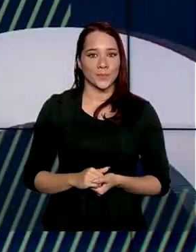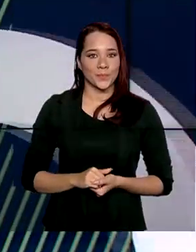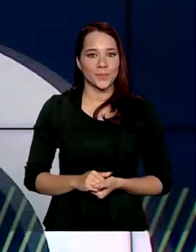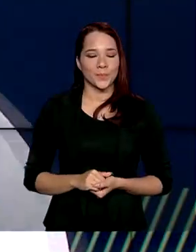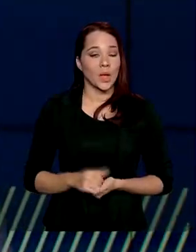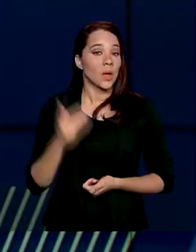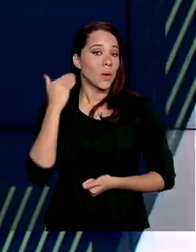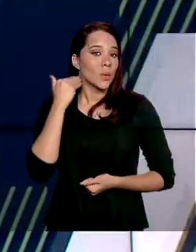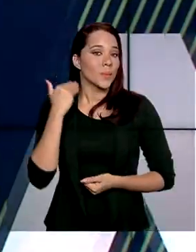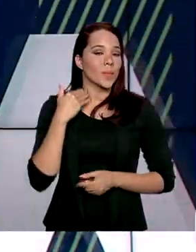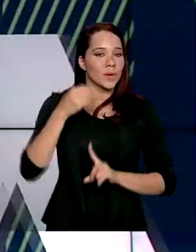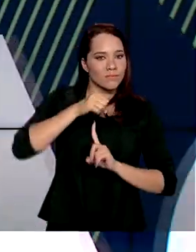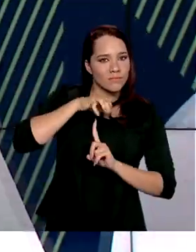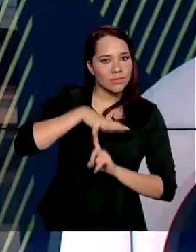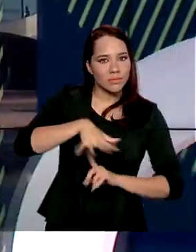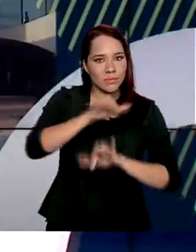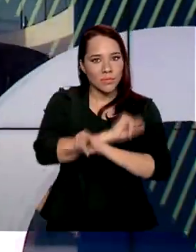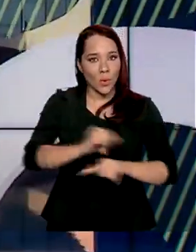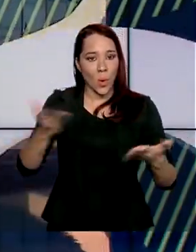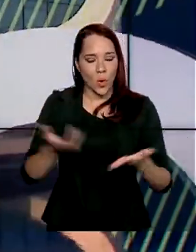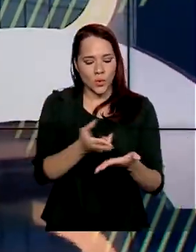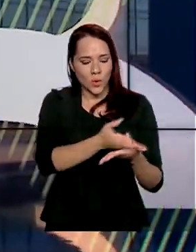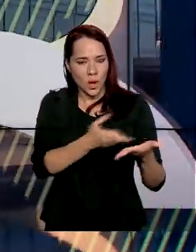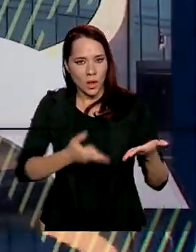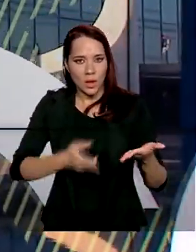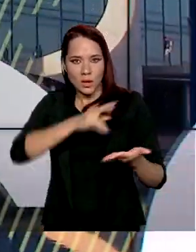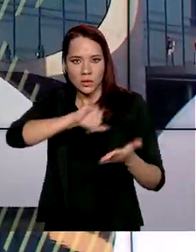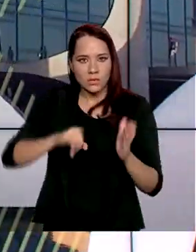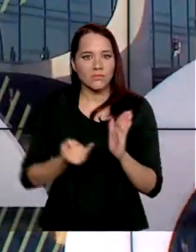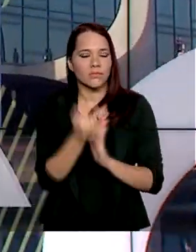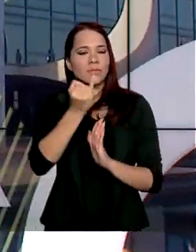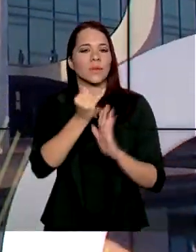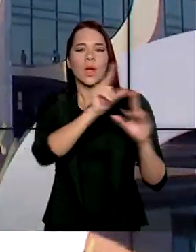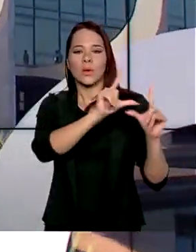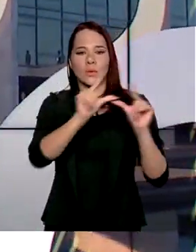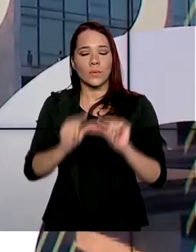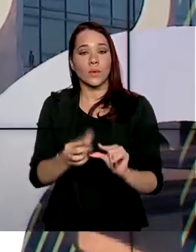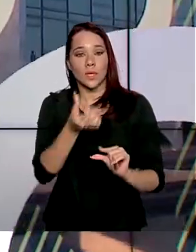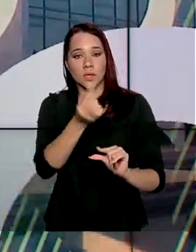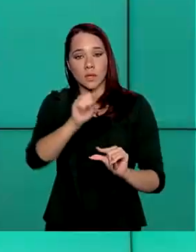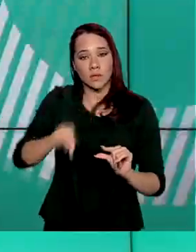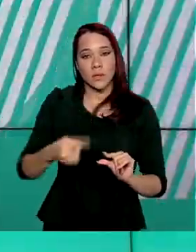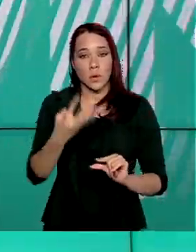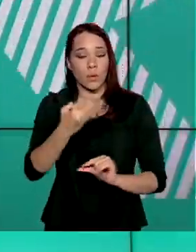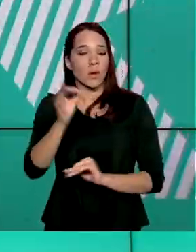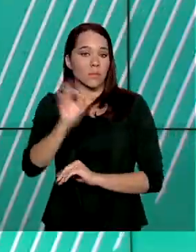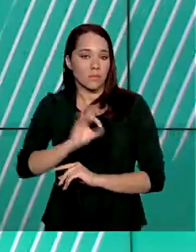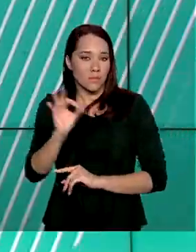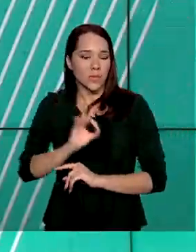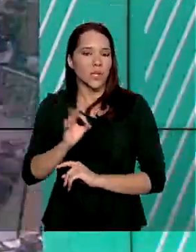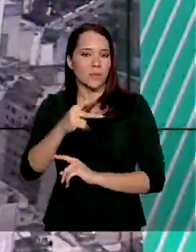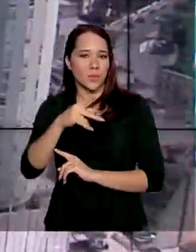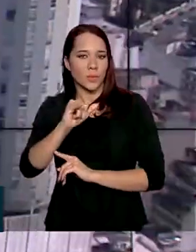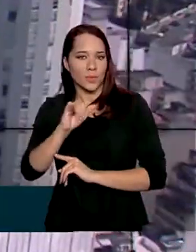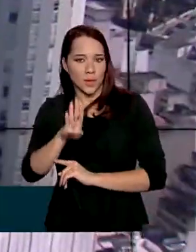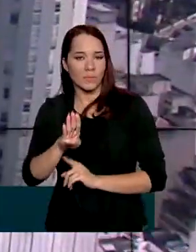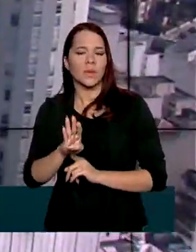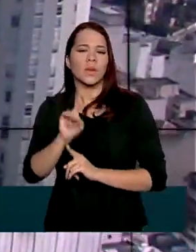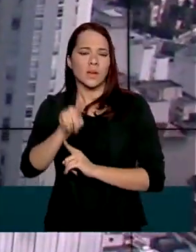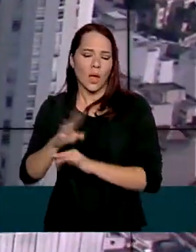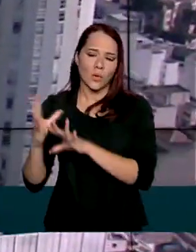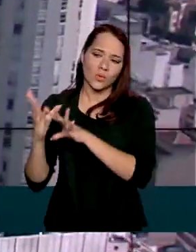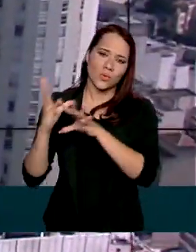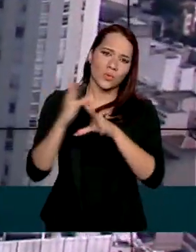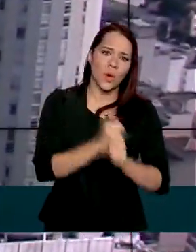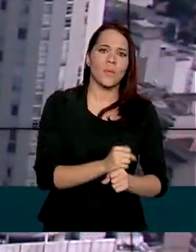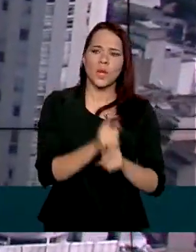O Banco Central divulgou hoje o relatório de inflação, que prevê queda de 6,4% no PIB, que é a soma